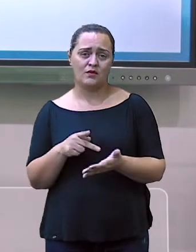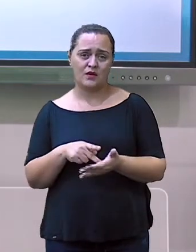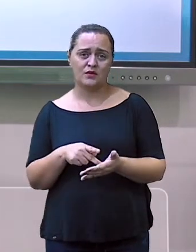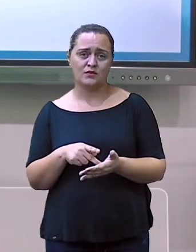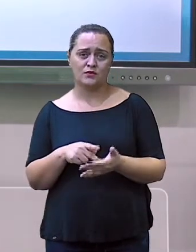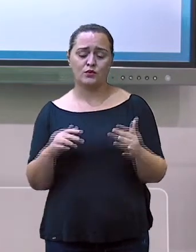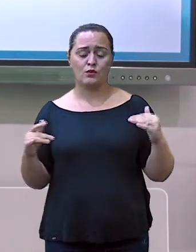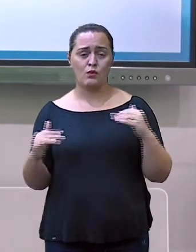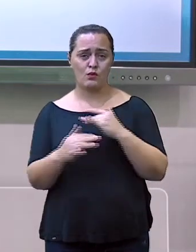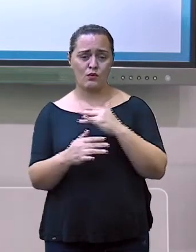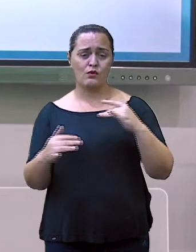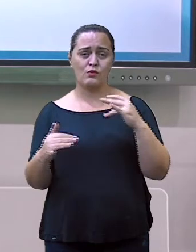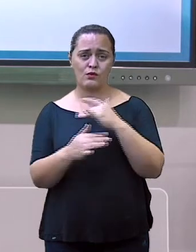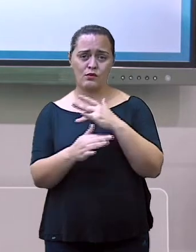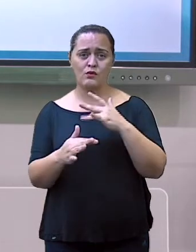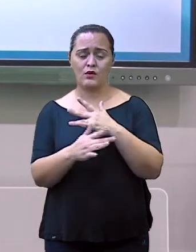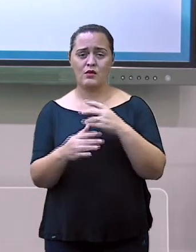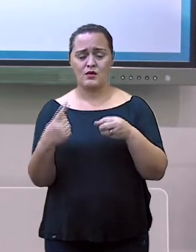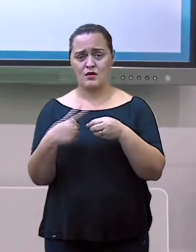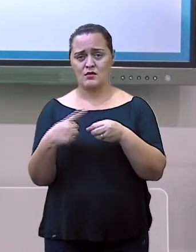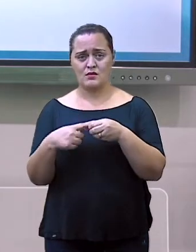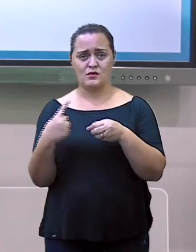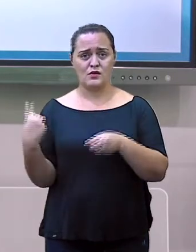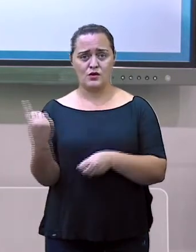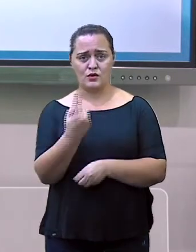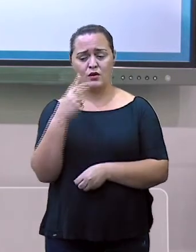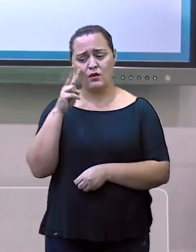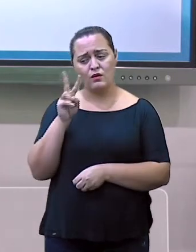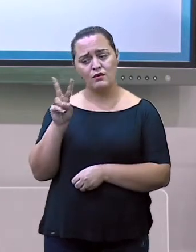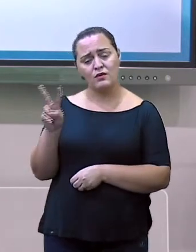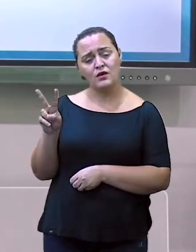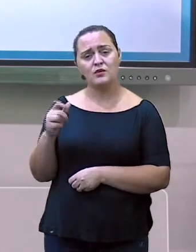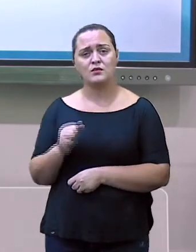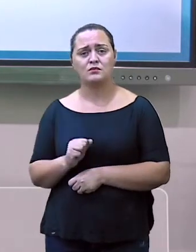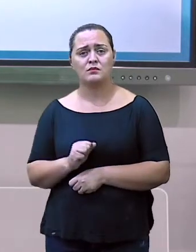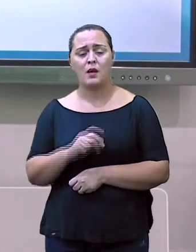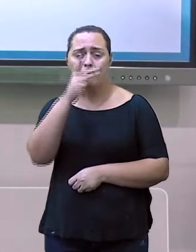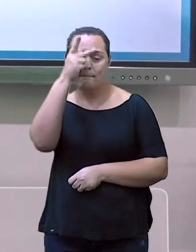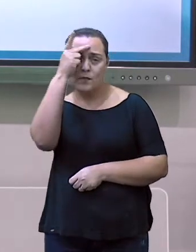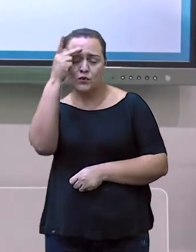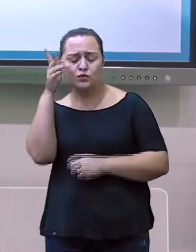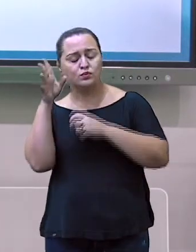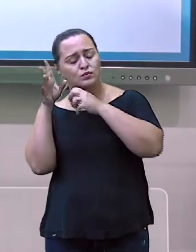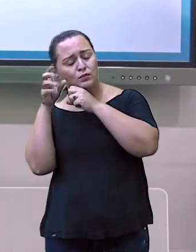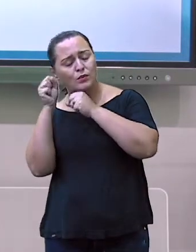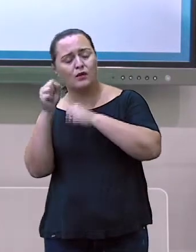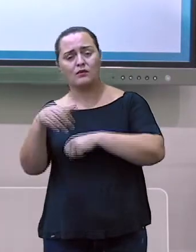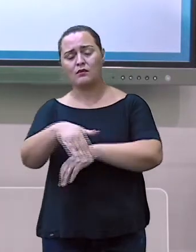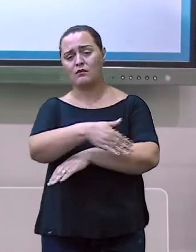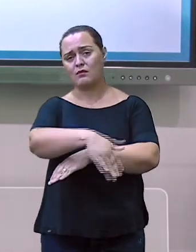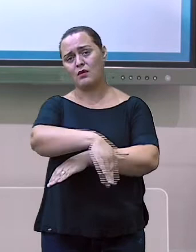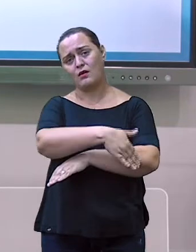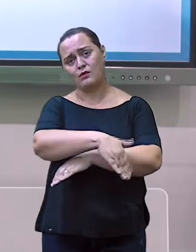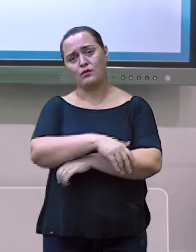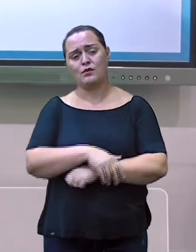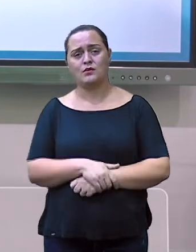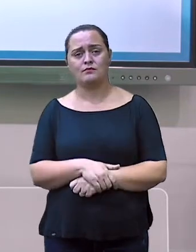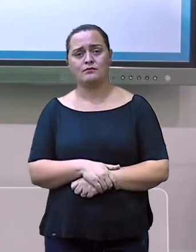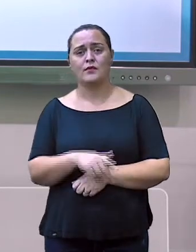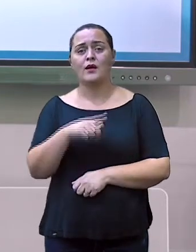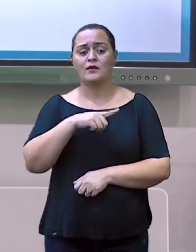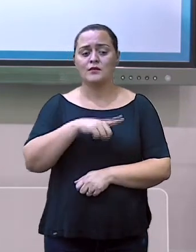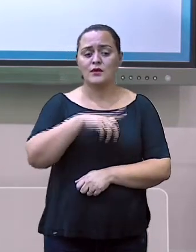cidade, não sei se vocês já observaram, muitas pessoas dormindo em calçadas. Mesmo sendo um direito de todos,